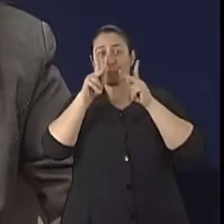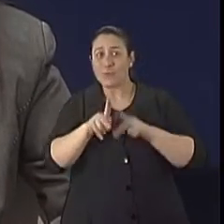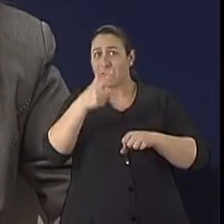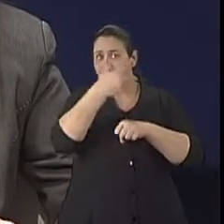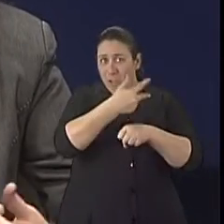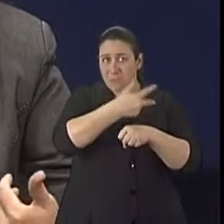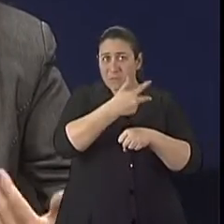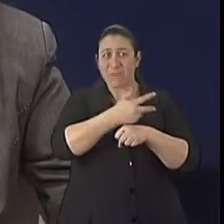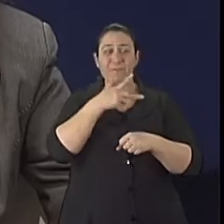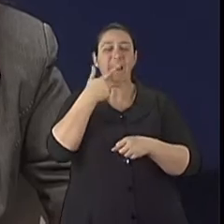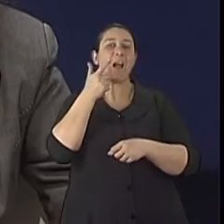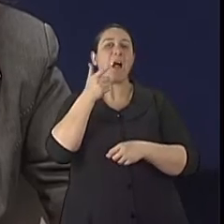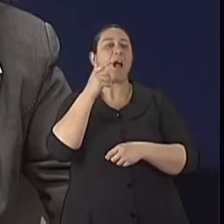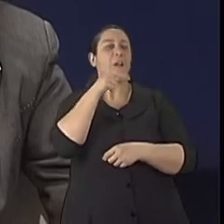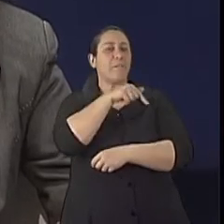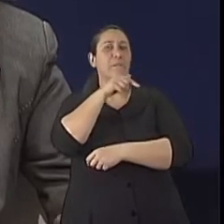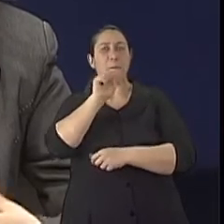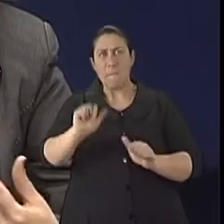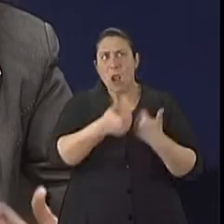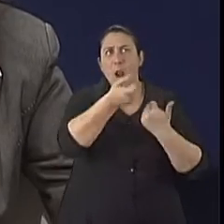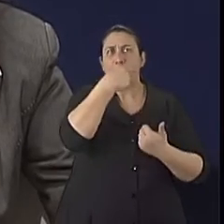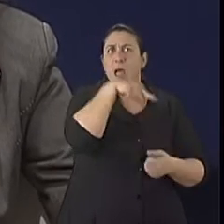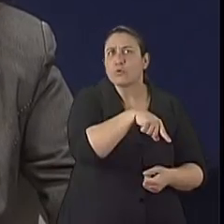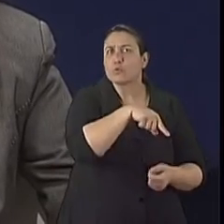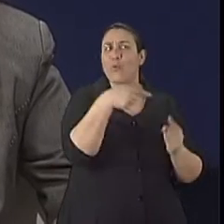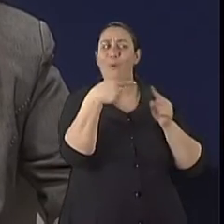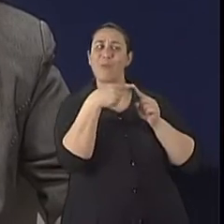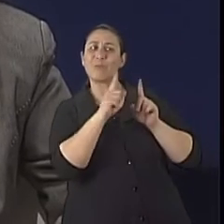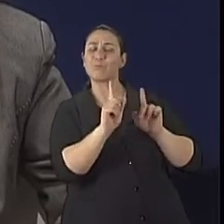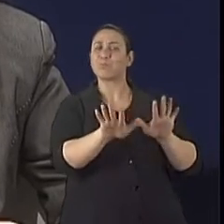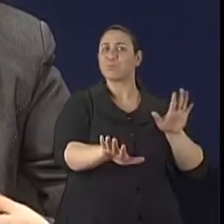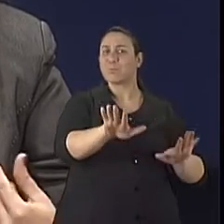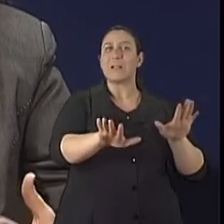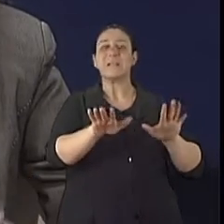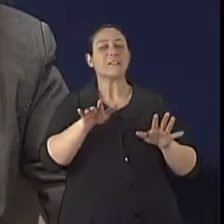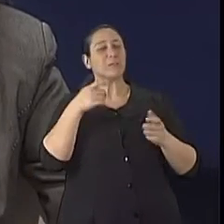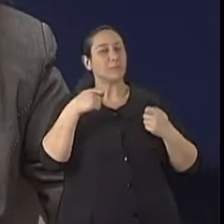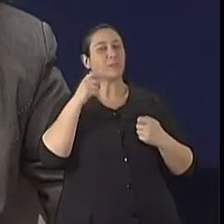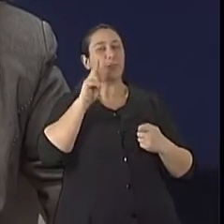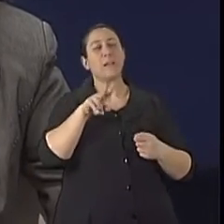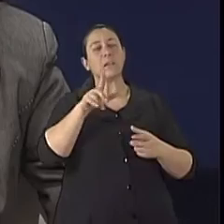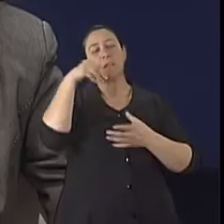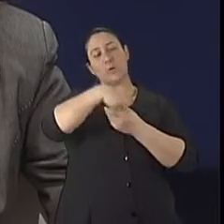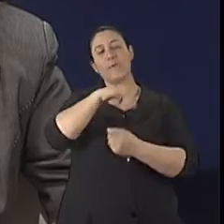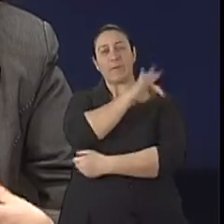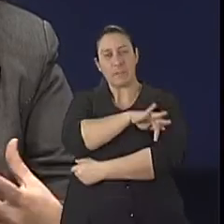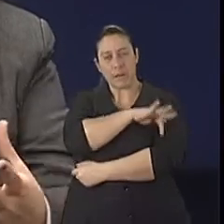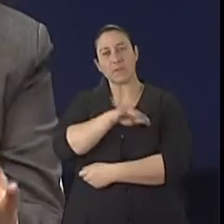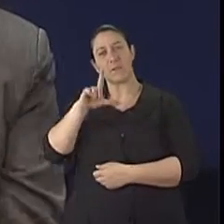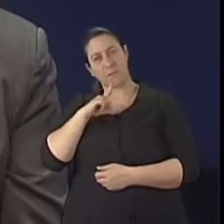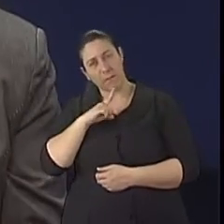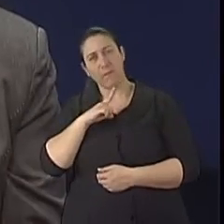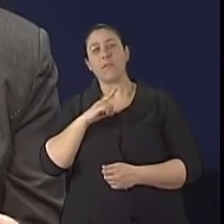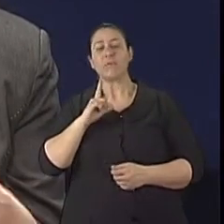aquela talvez não fosse a melhor terapia. E isso a gente verifica também em função da polifarmácia, da situação